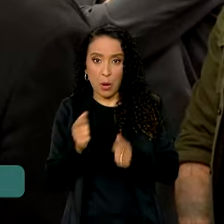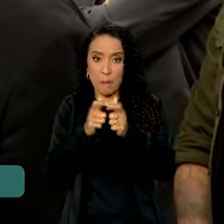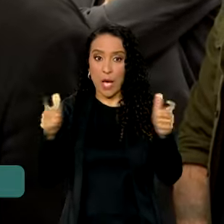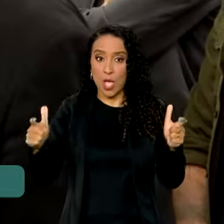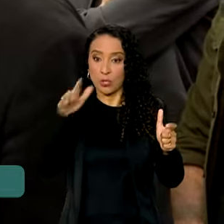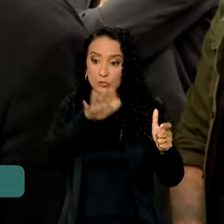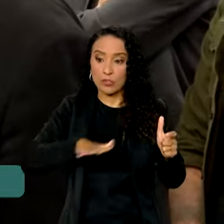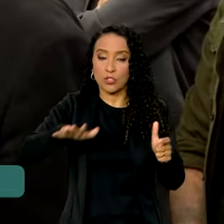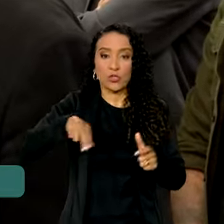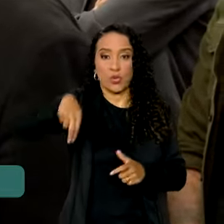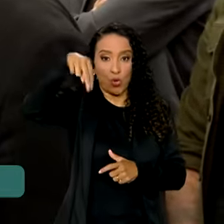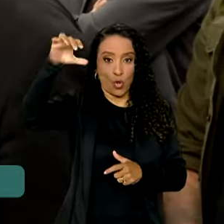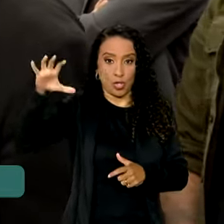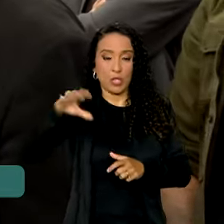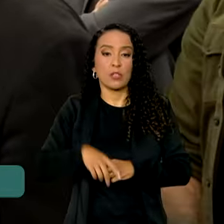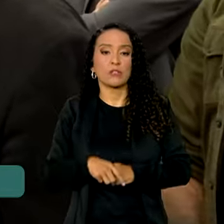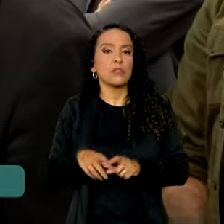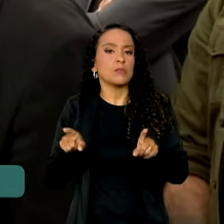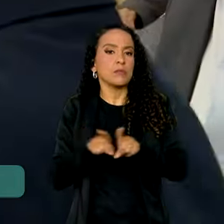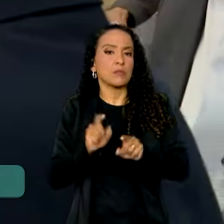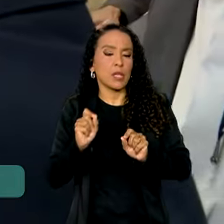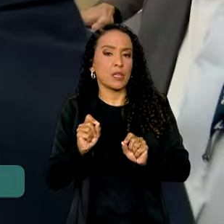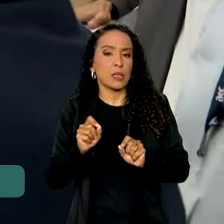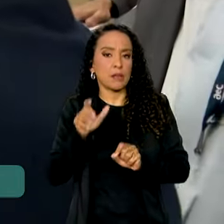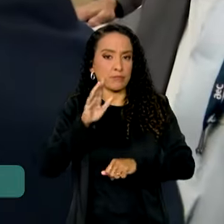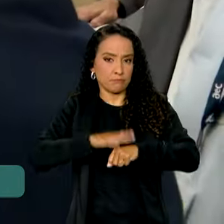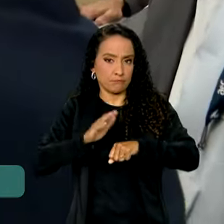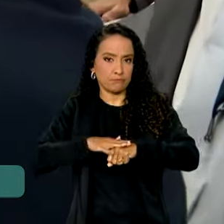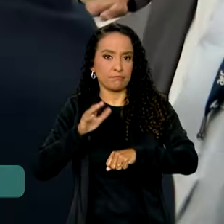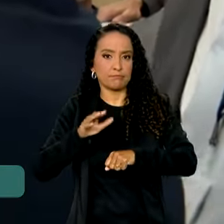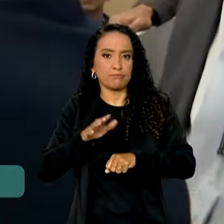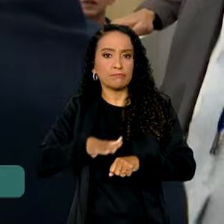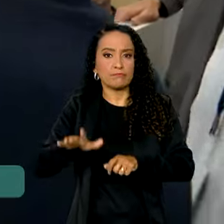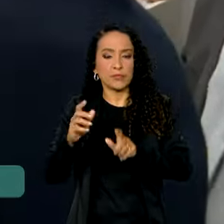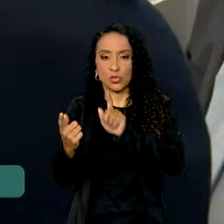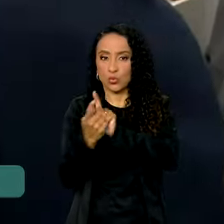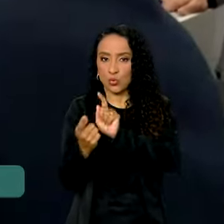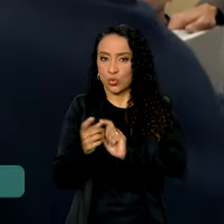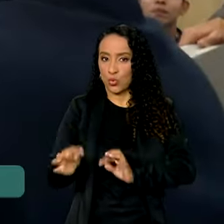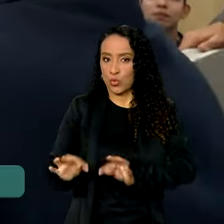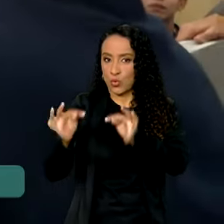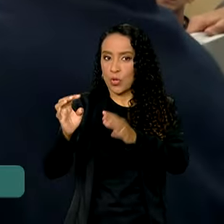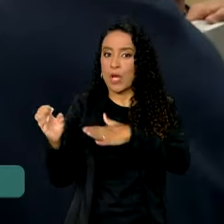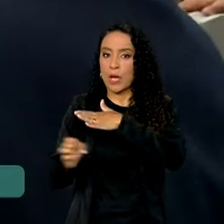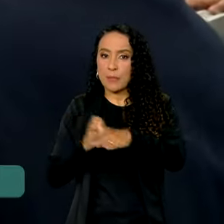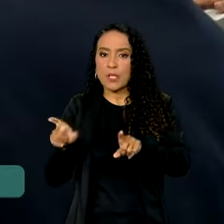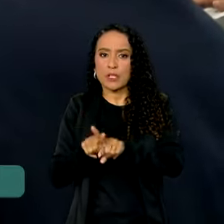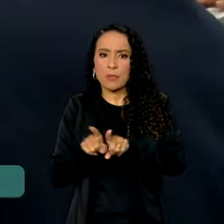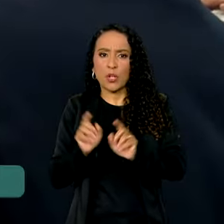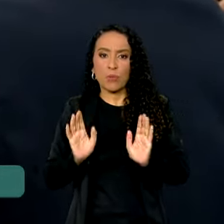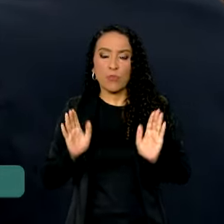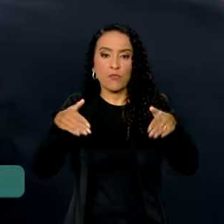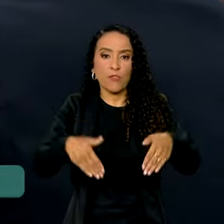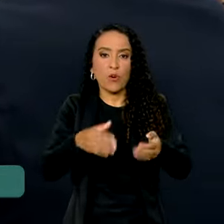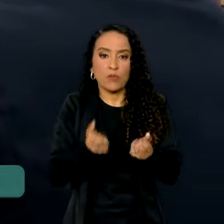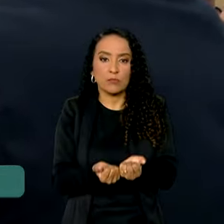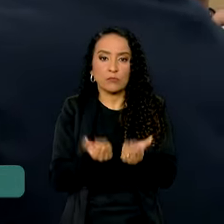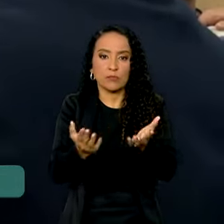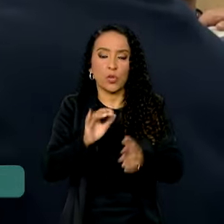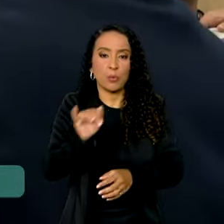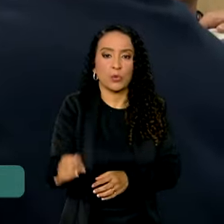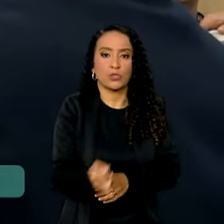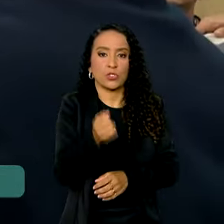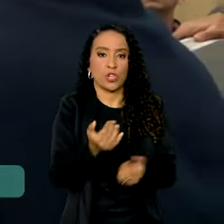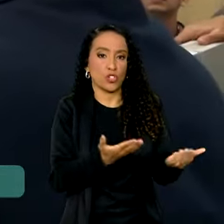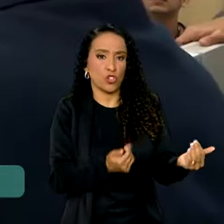a maior da região Nordeste. Apesar de operar no setor de atendimento e tecnologia, a empresa tem como foco dar oportunidades